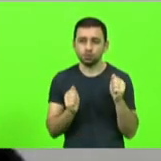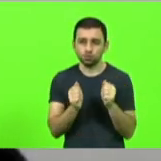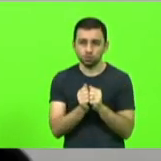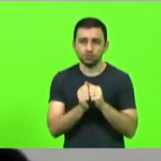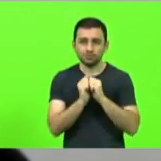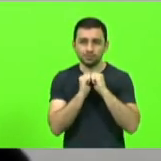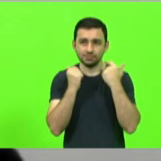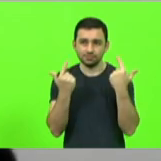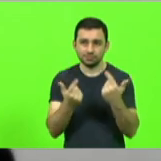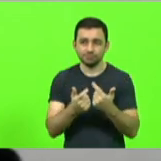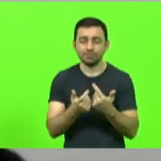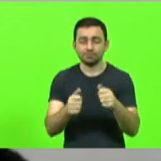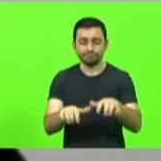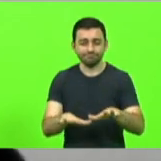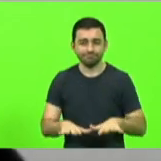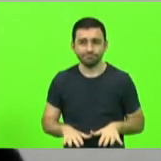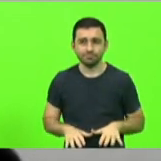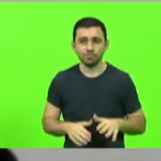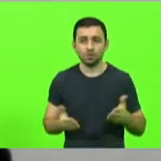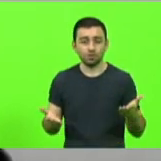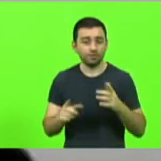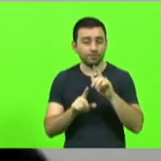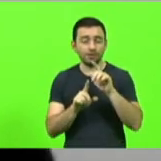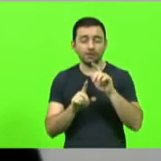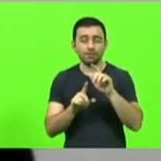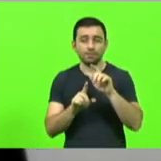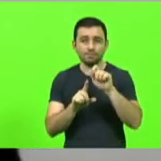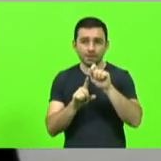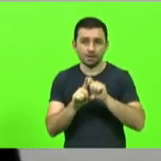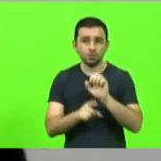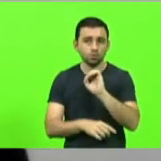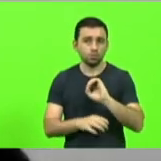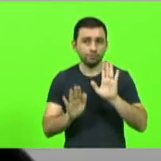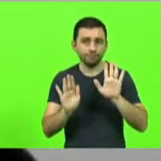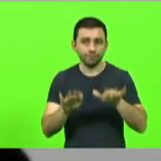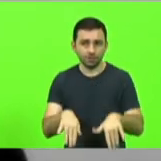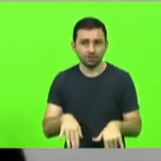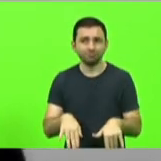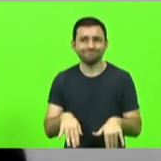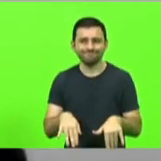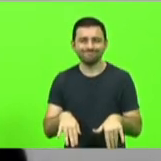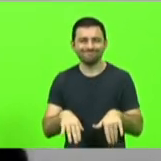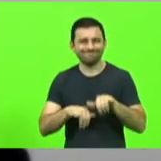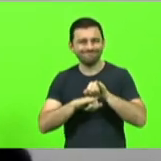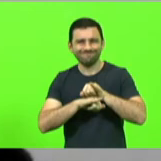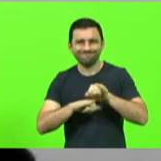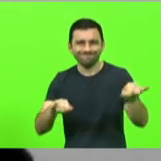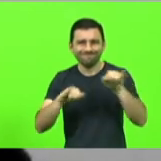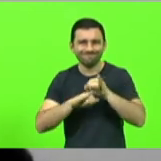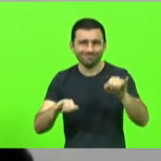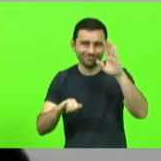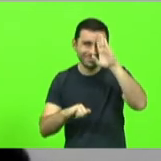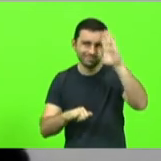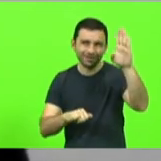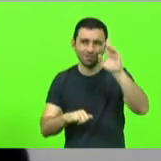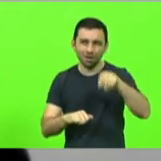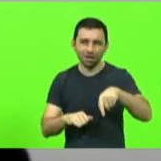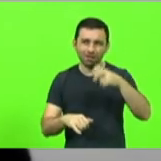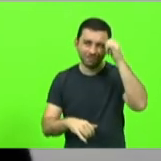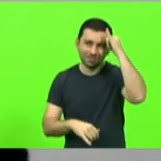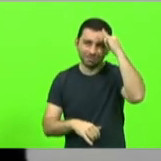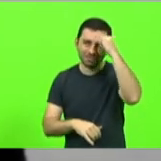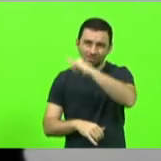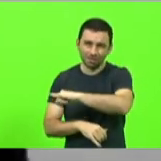neste final do mês de outubro que é um mês dedicado à questão da prevenção do